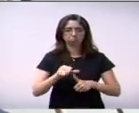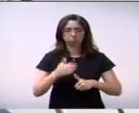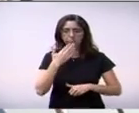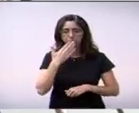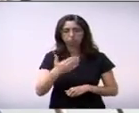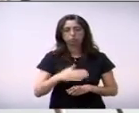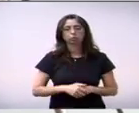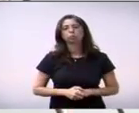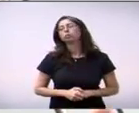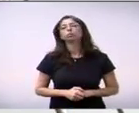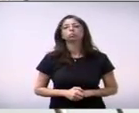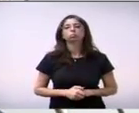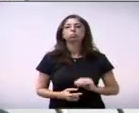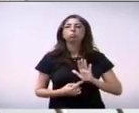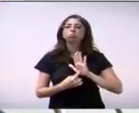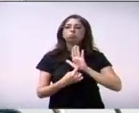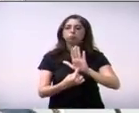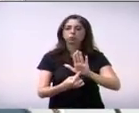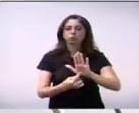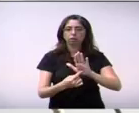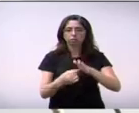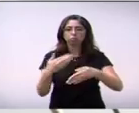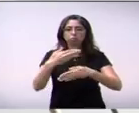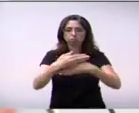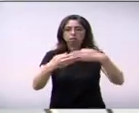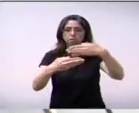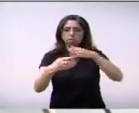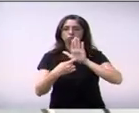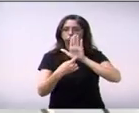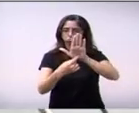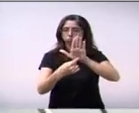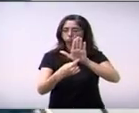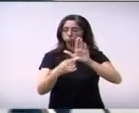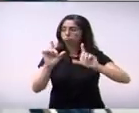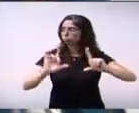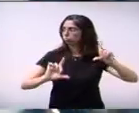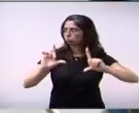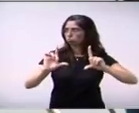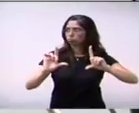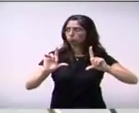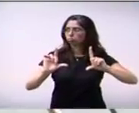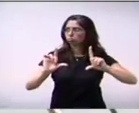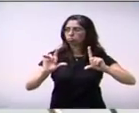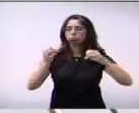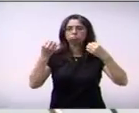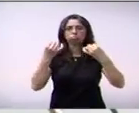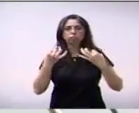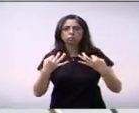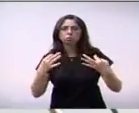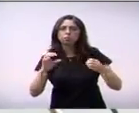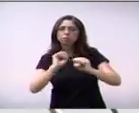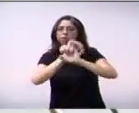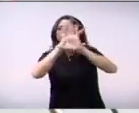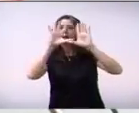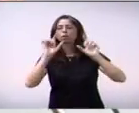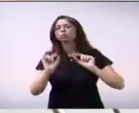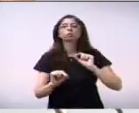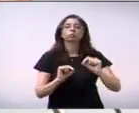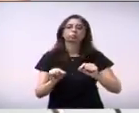como mostrei os slides, ficou bem claro, a empresa,